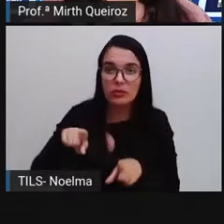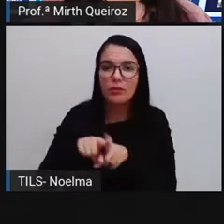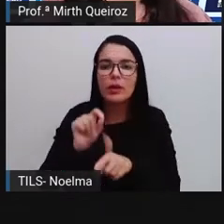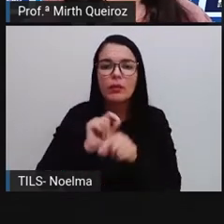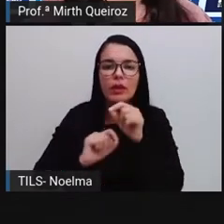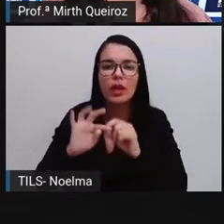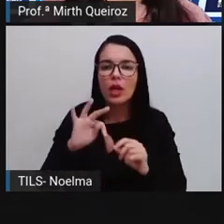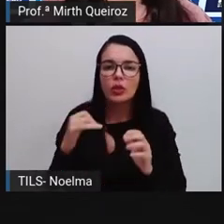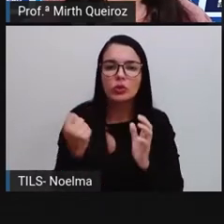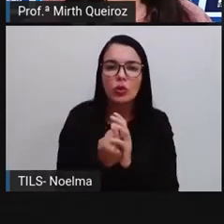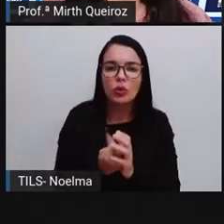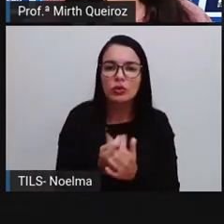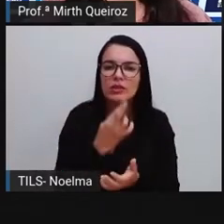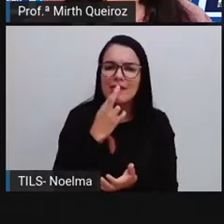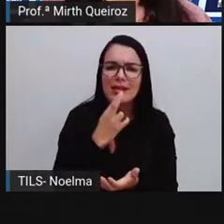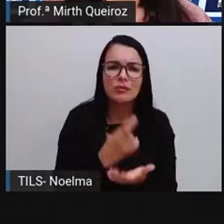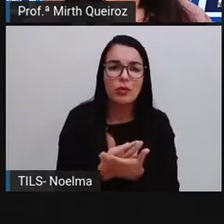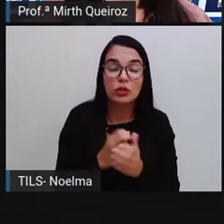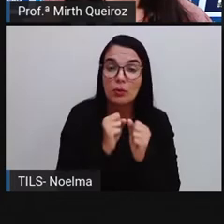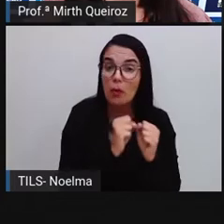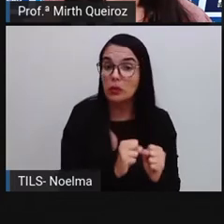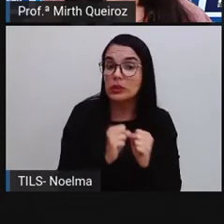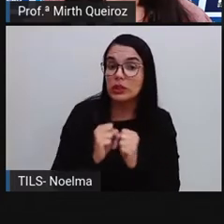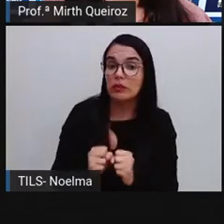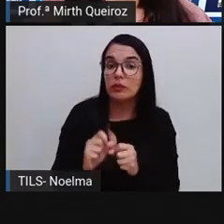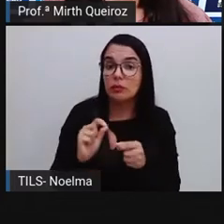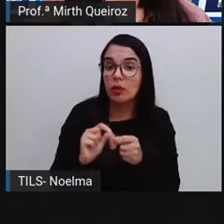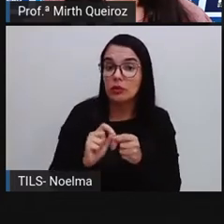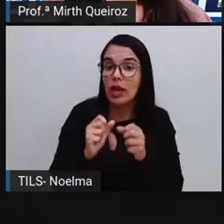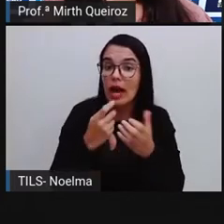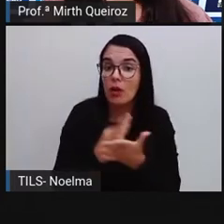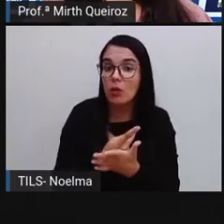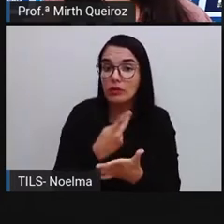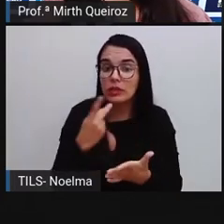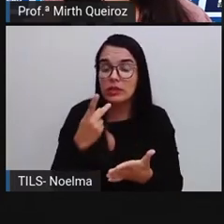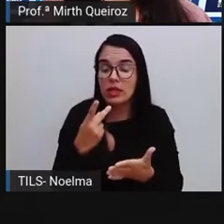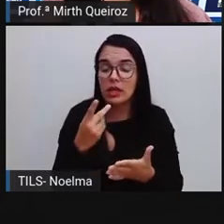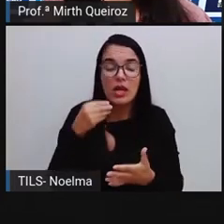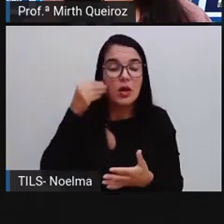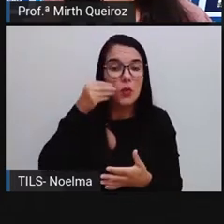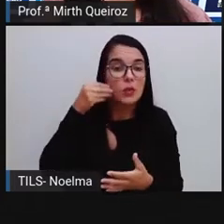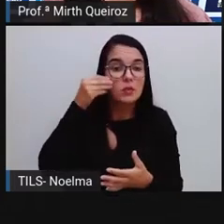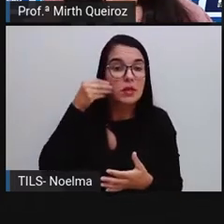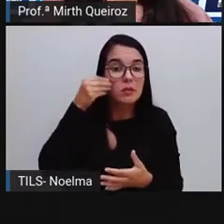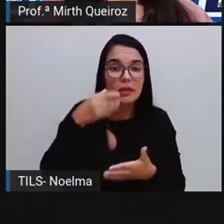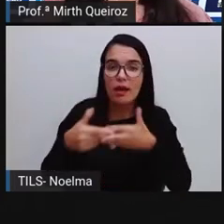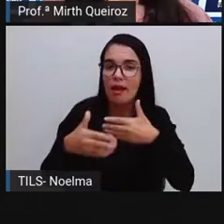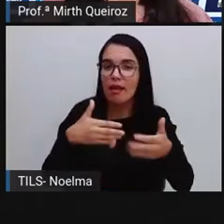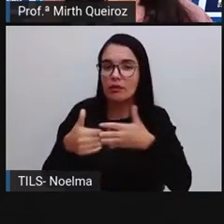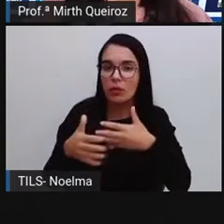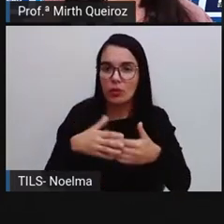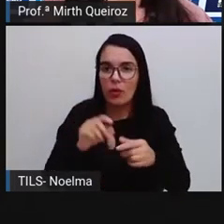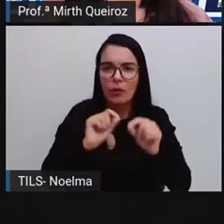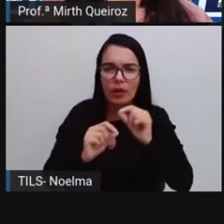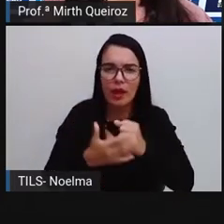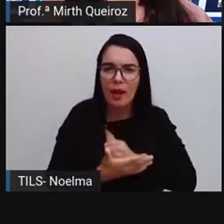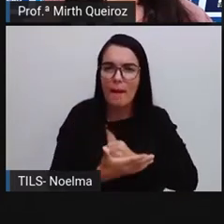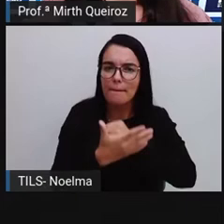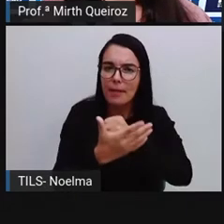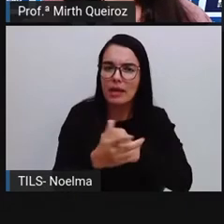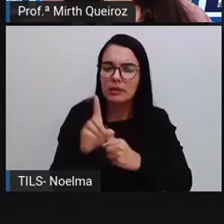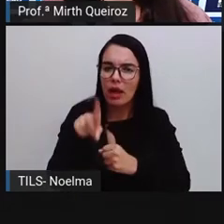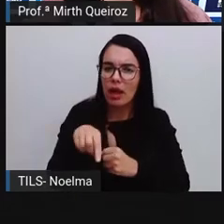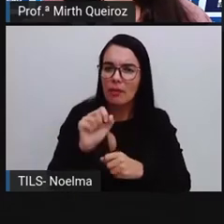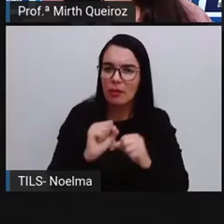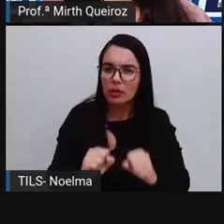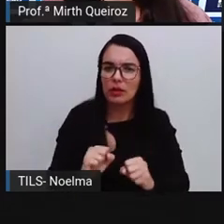trata de todos os resultados possíveis que foram resultados de um experimento aleatório. é com base nisso que nós